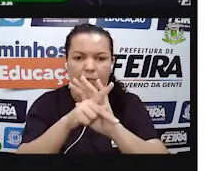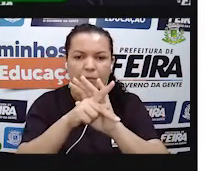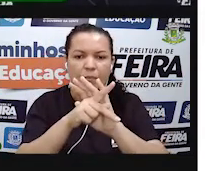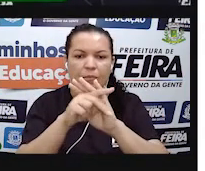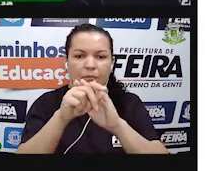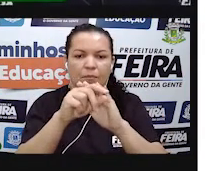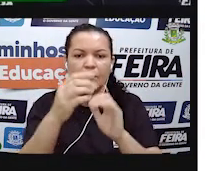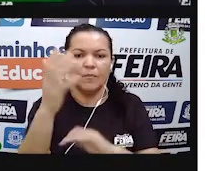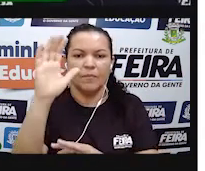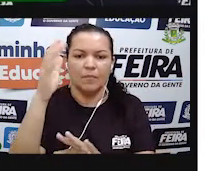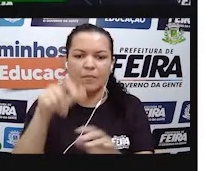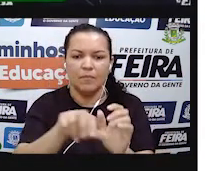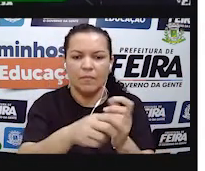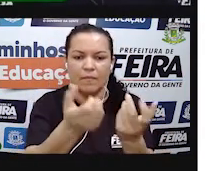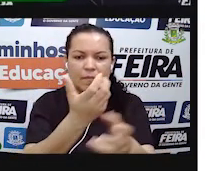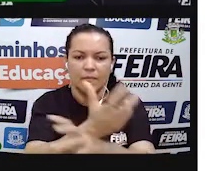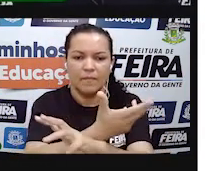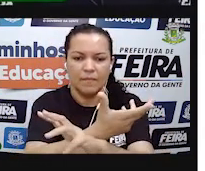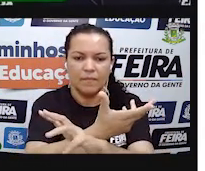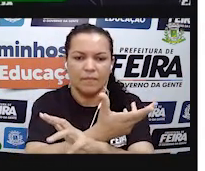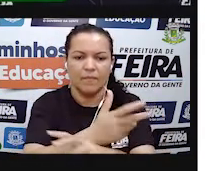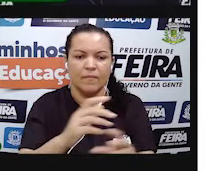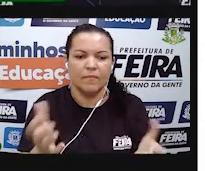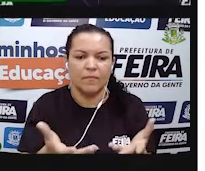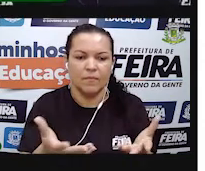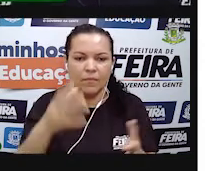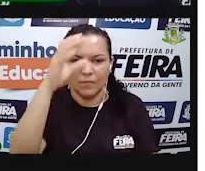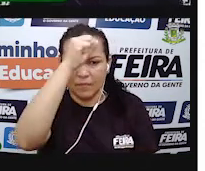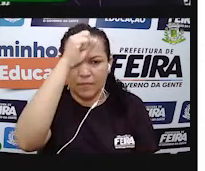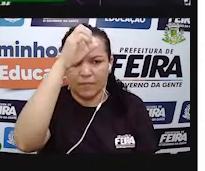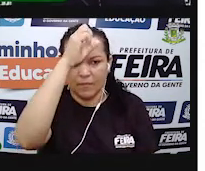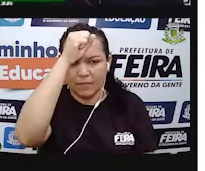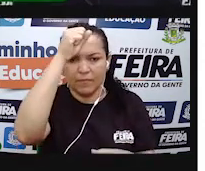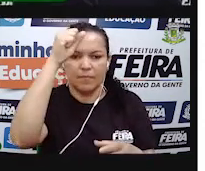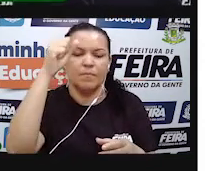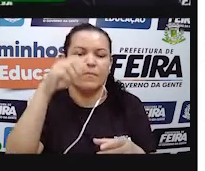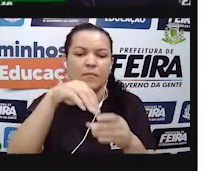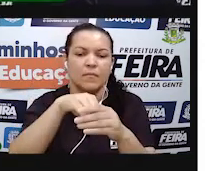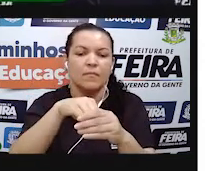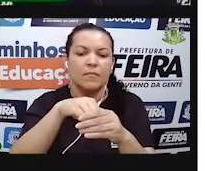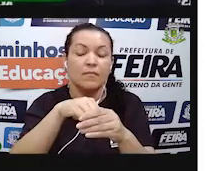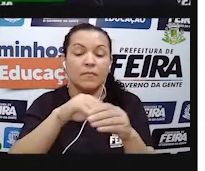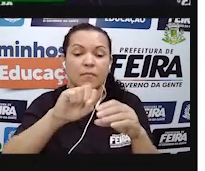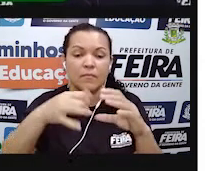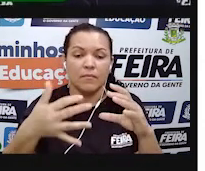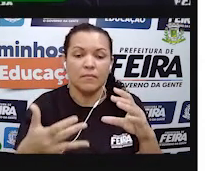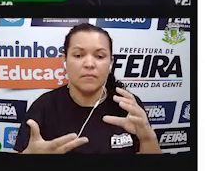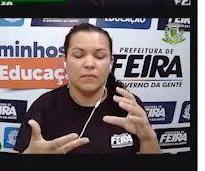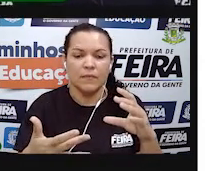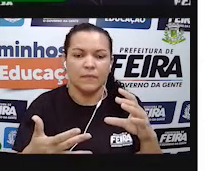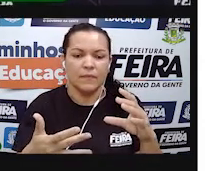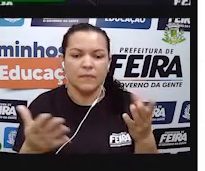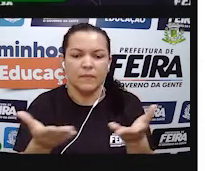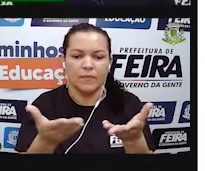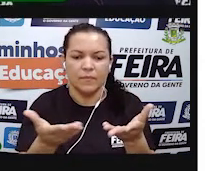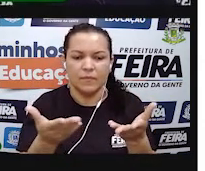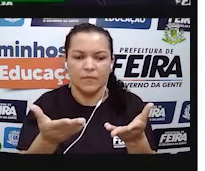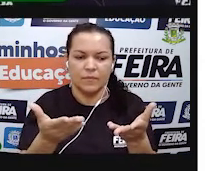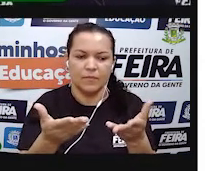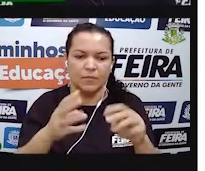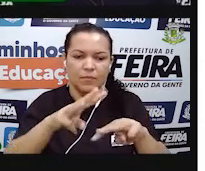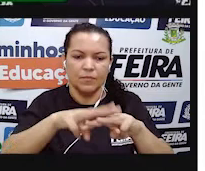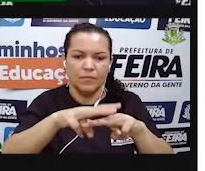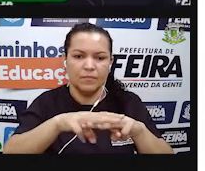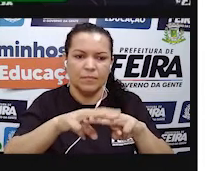famosa princesa do sertão. Então, o que é que nós vamos aprender nessa aula de matemática?